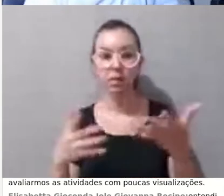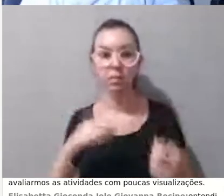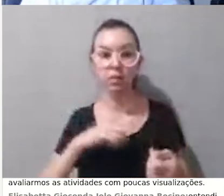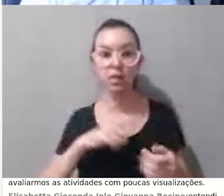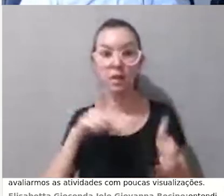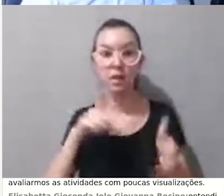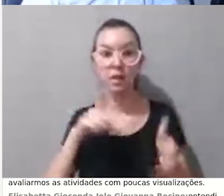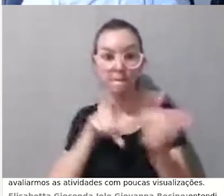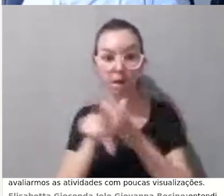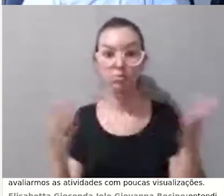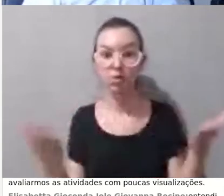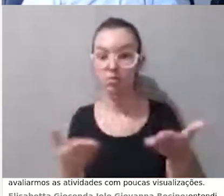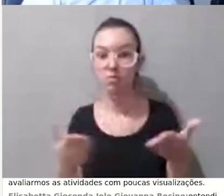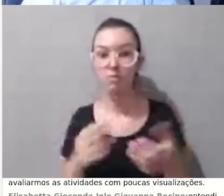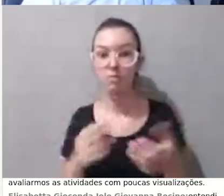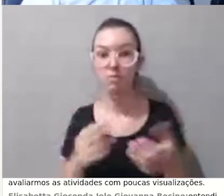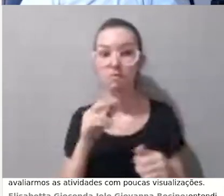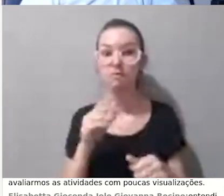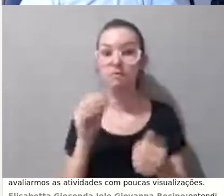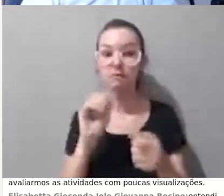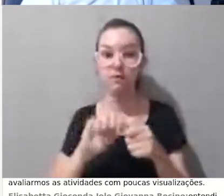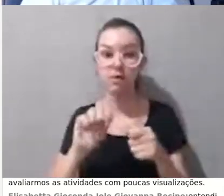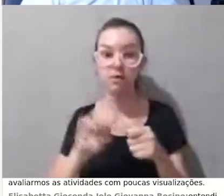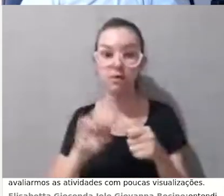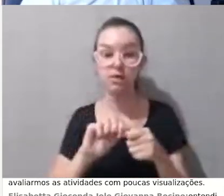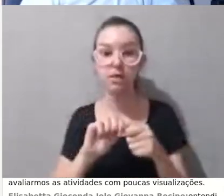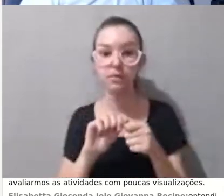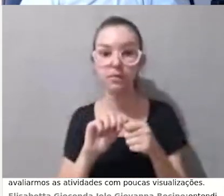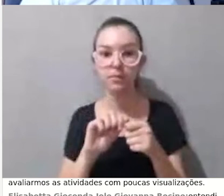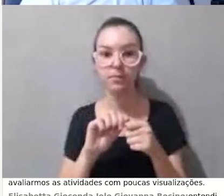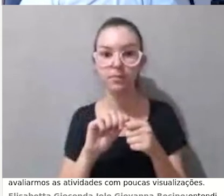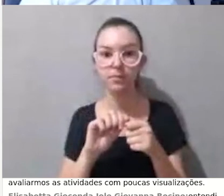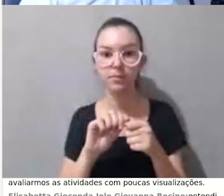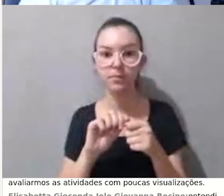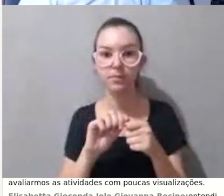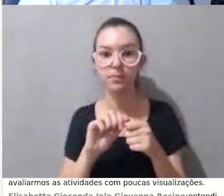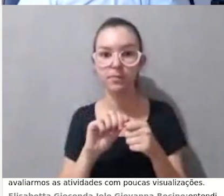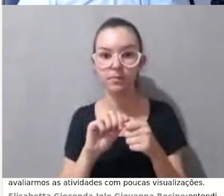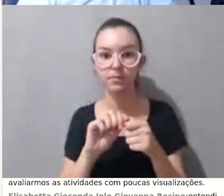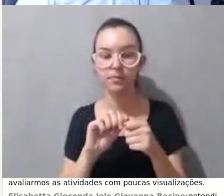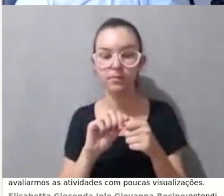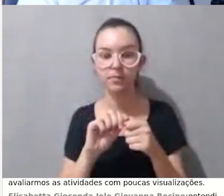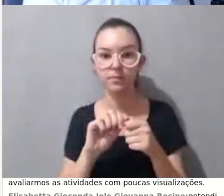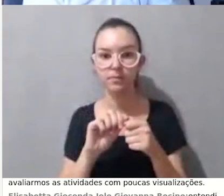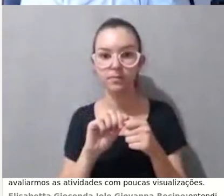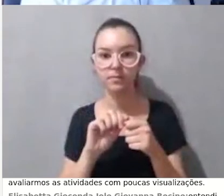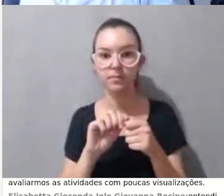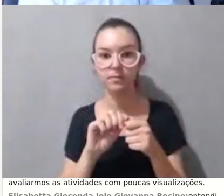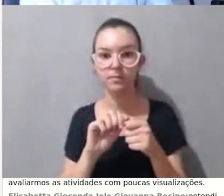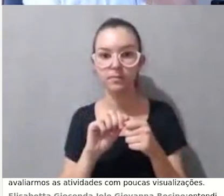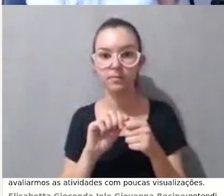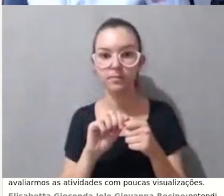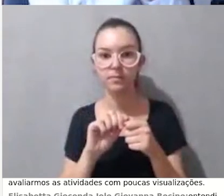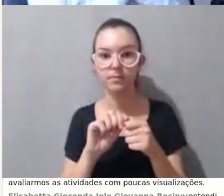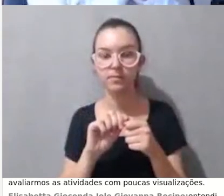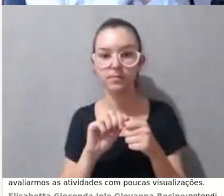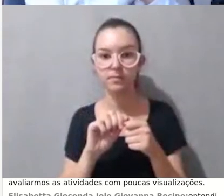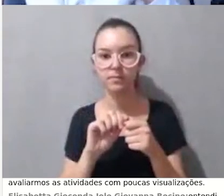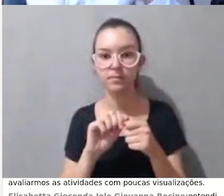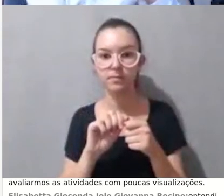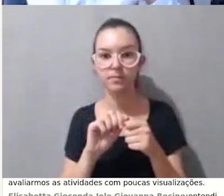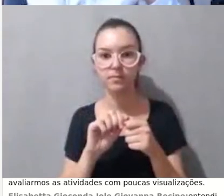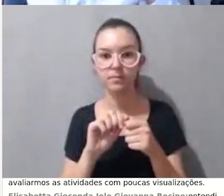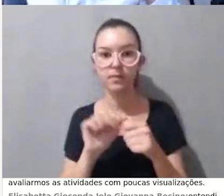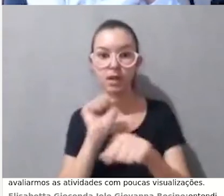Lívia está dizendo que foi dito que abriria o microfone para as pessoas perguntarem. Eu vou, Lívia, só respeitando essa ordem aqui de